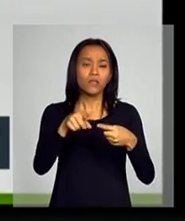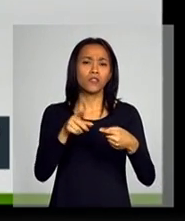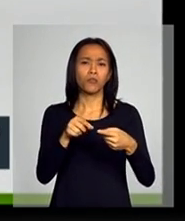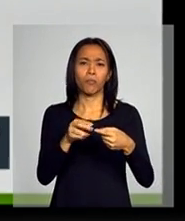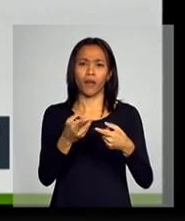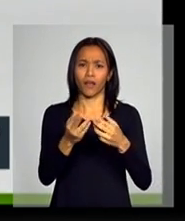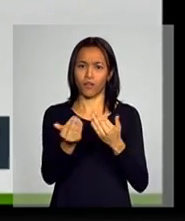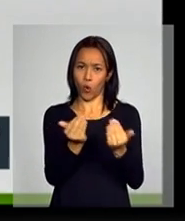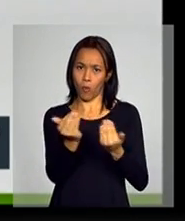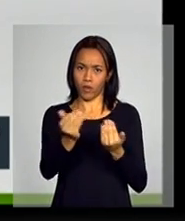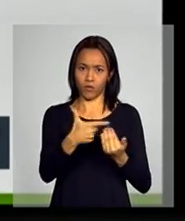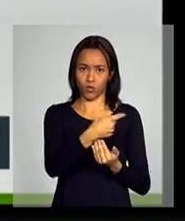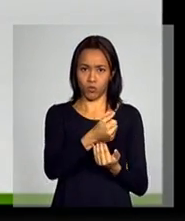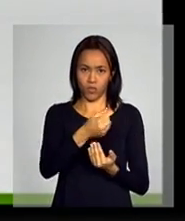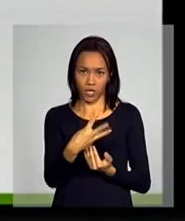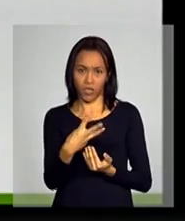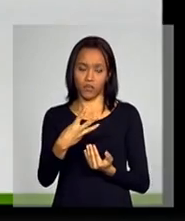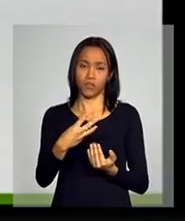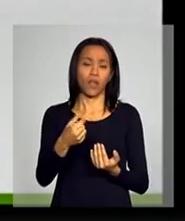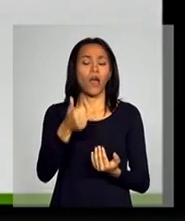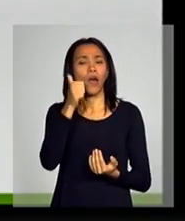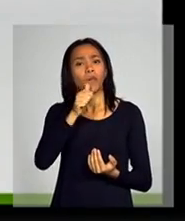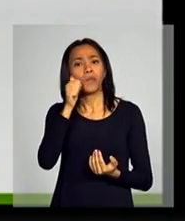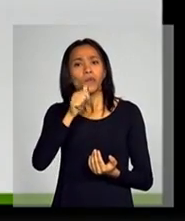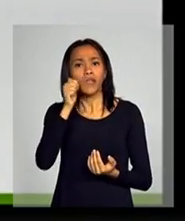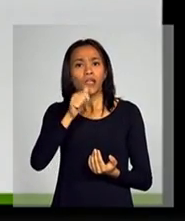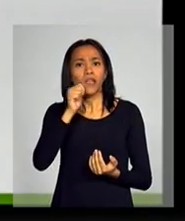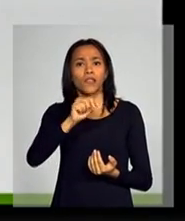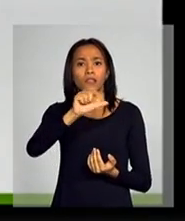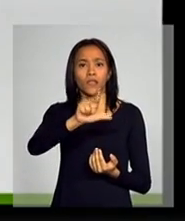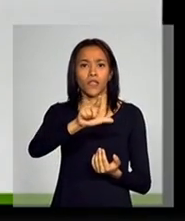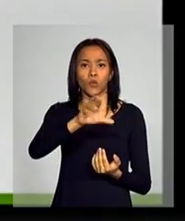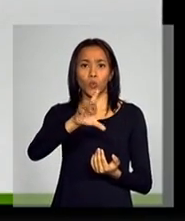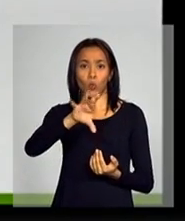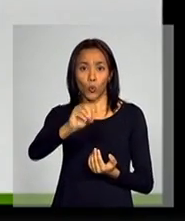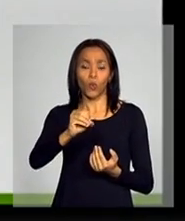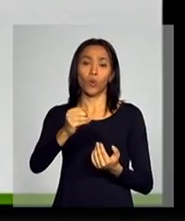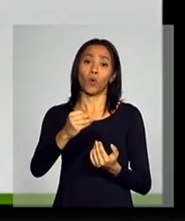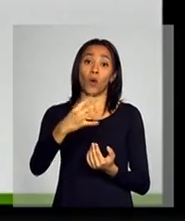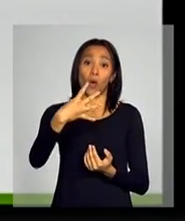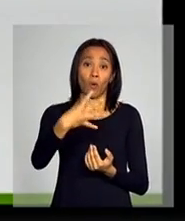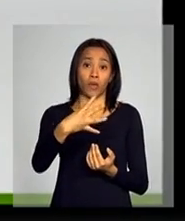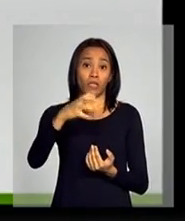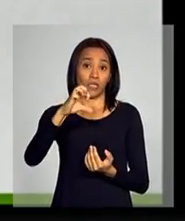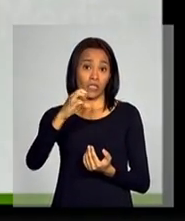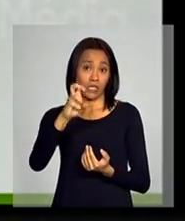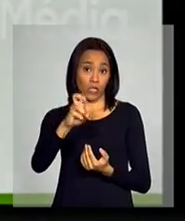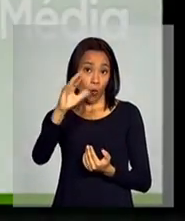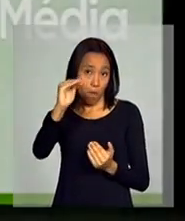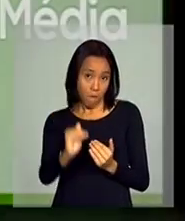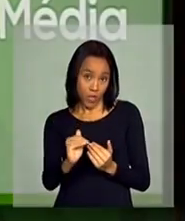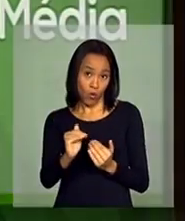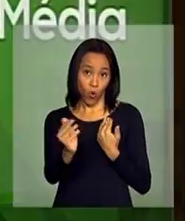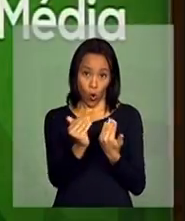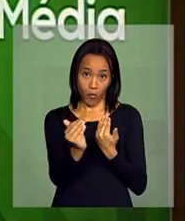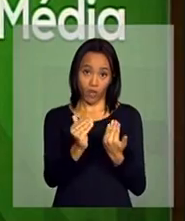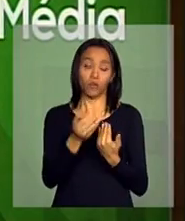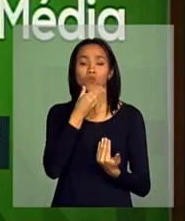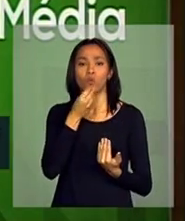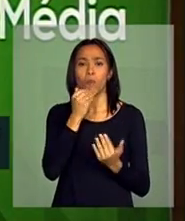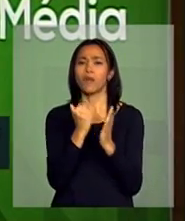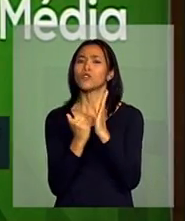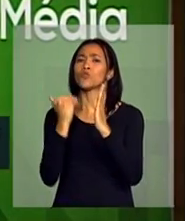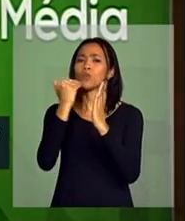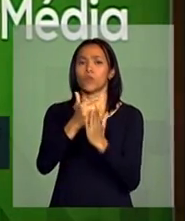período de 2003 e 2003 é negativo. A mulher tem um lucro 40% menor que o dos homens, mas subiu 7% a mais.